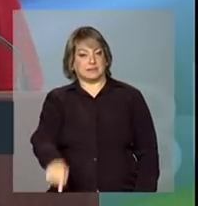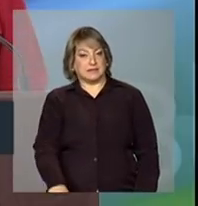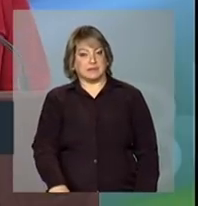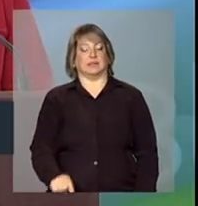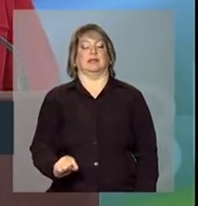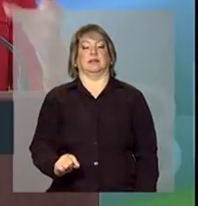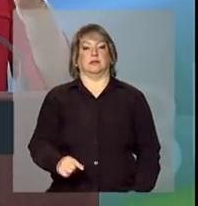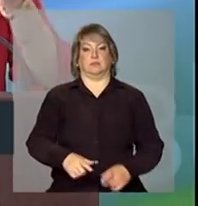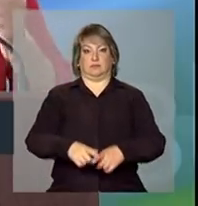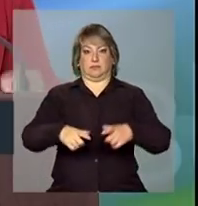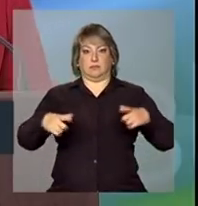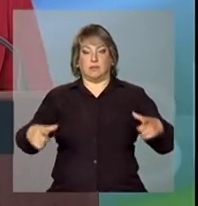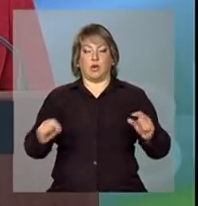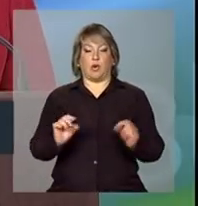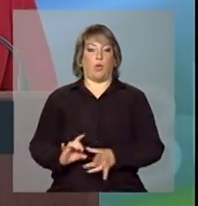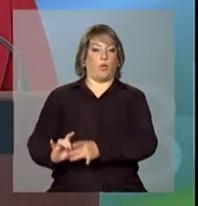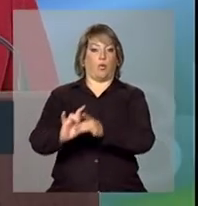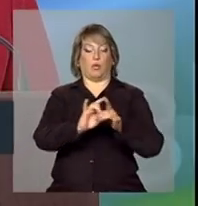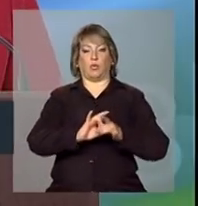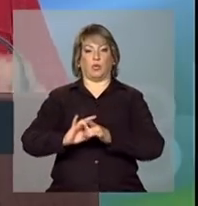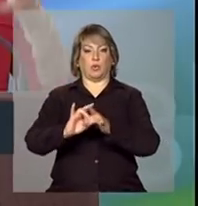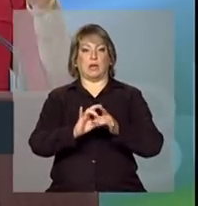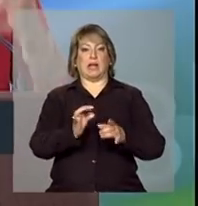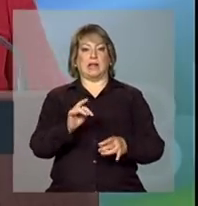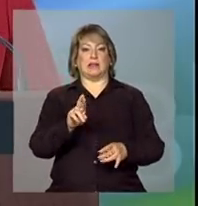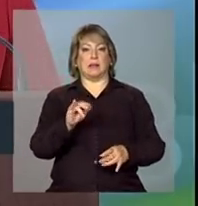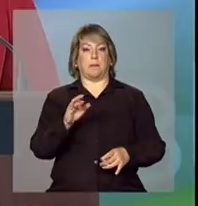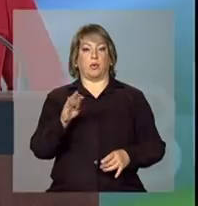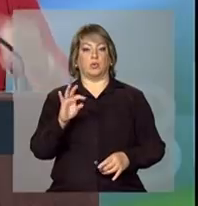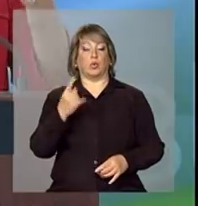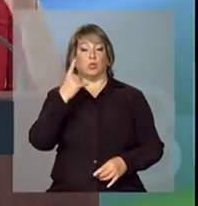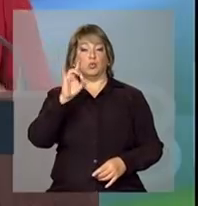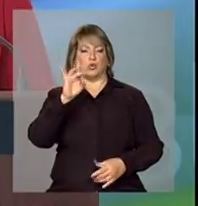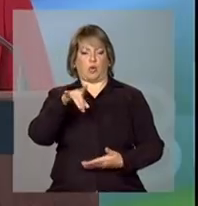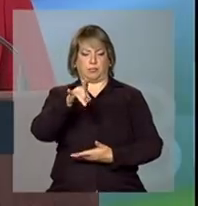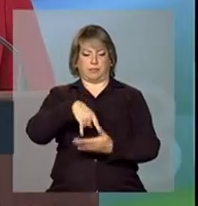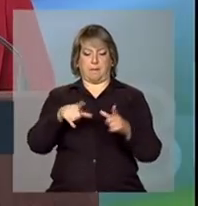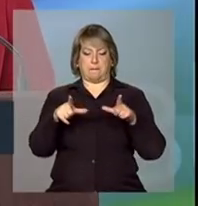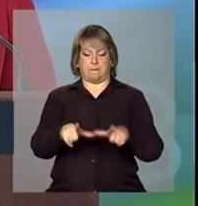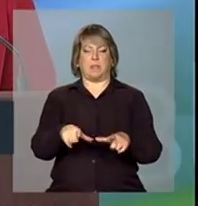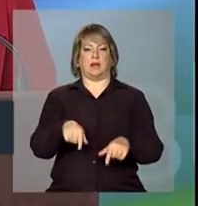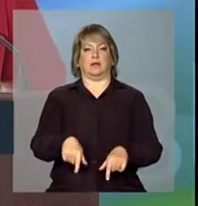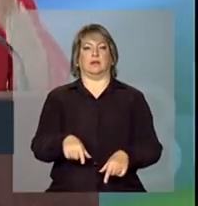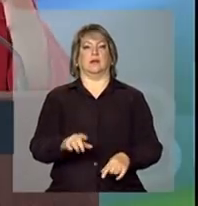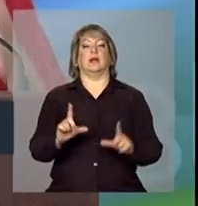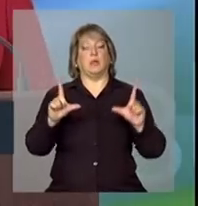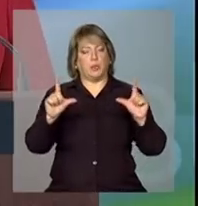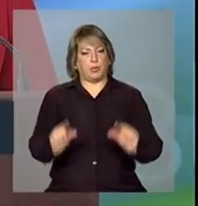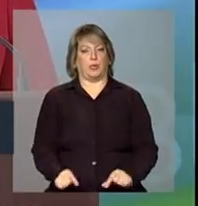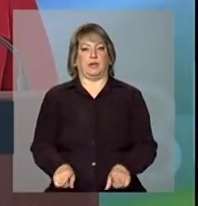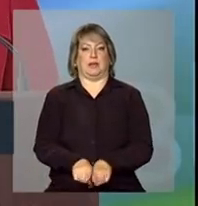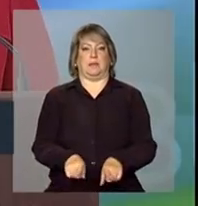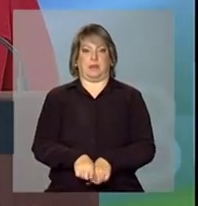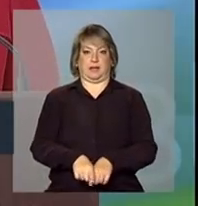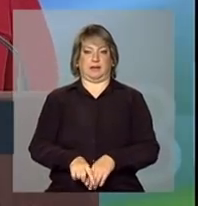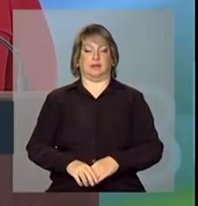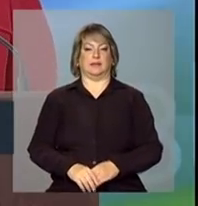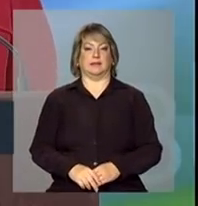ao unificar os tributos num só boleto e reduzi-los também, e reduzi-los.